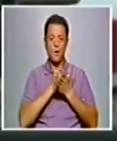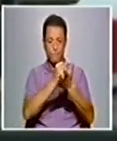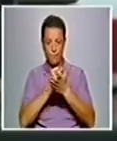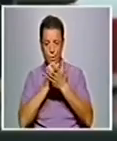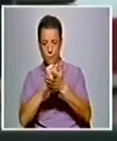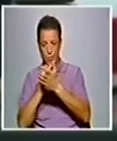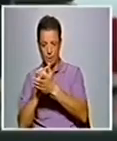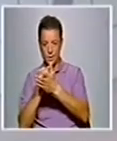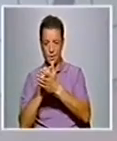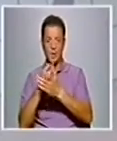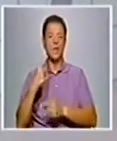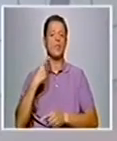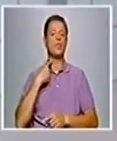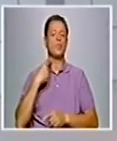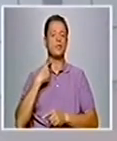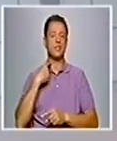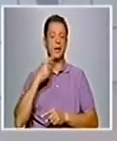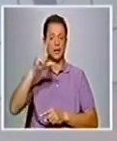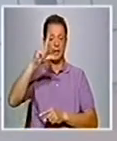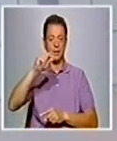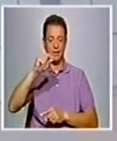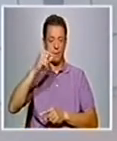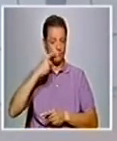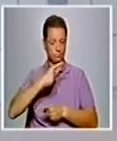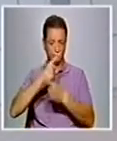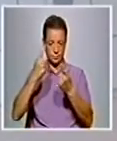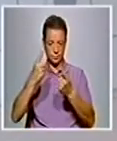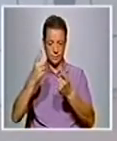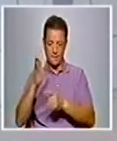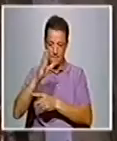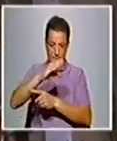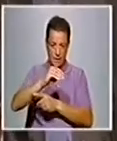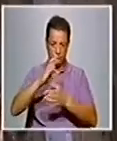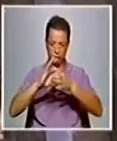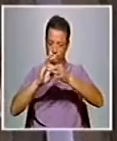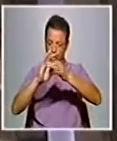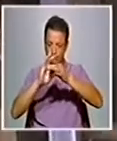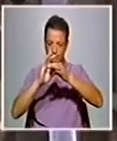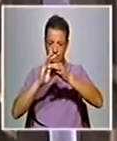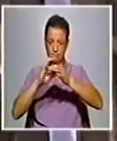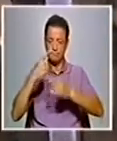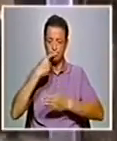que começam por ser digitais até se tornarem analógicos com o mais consistente betão.